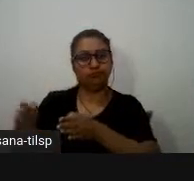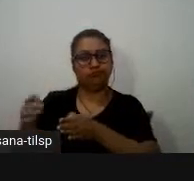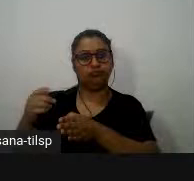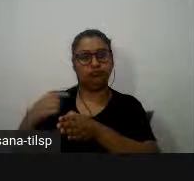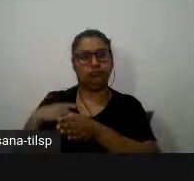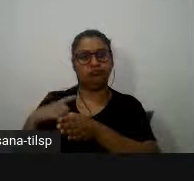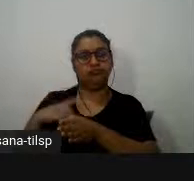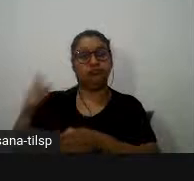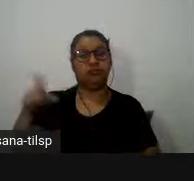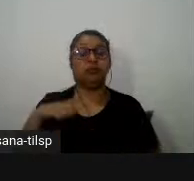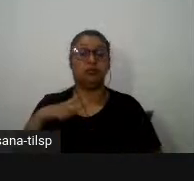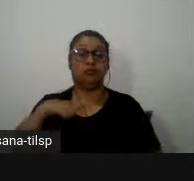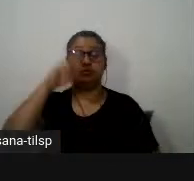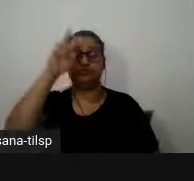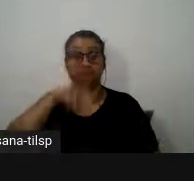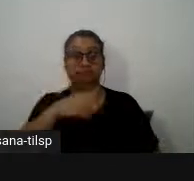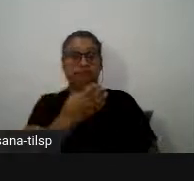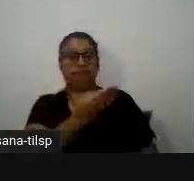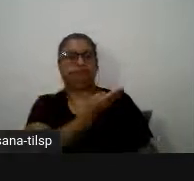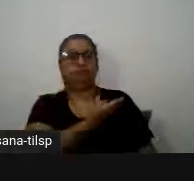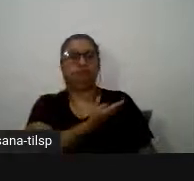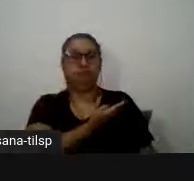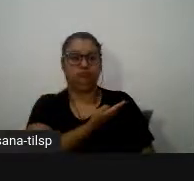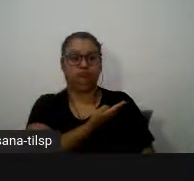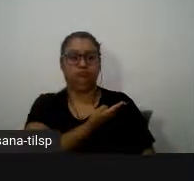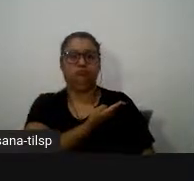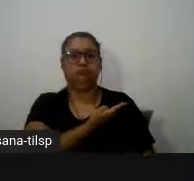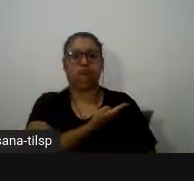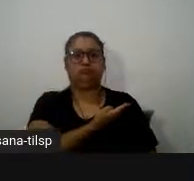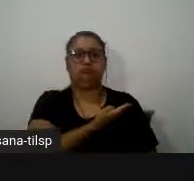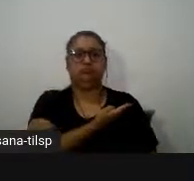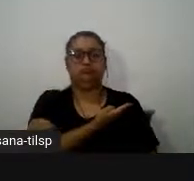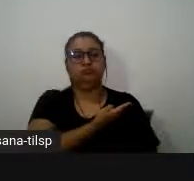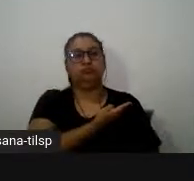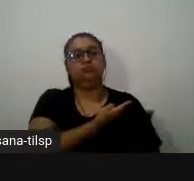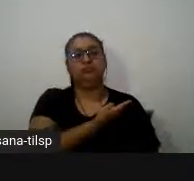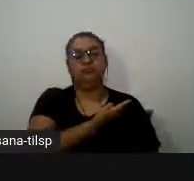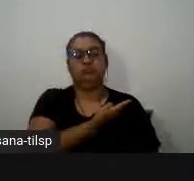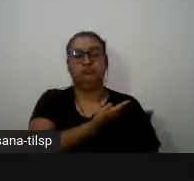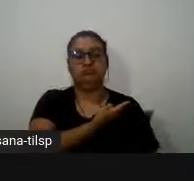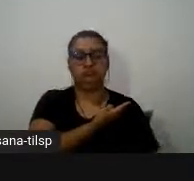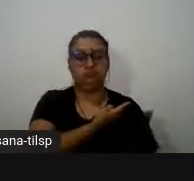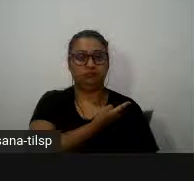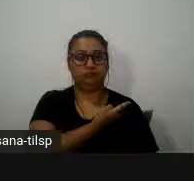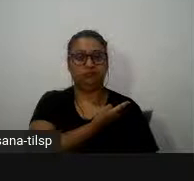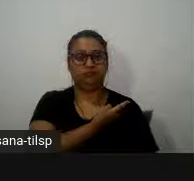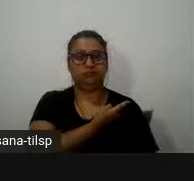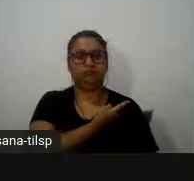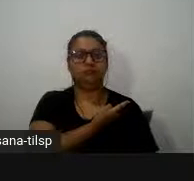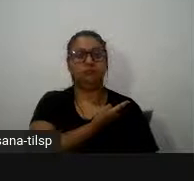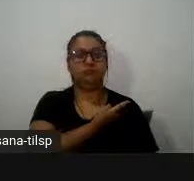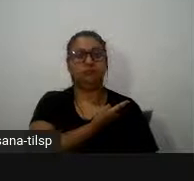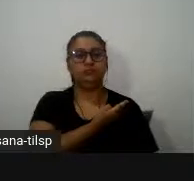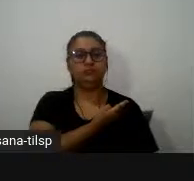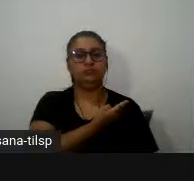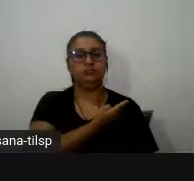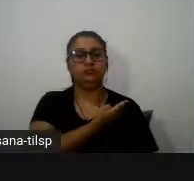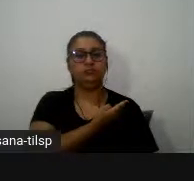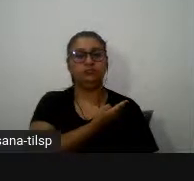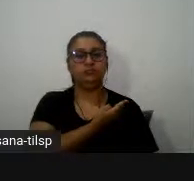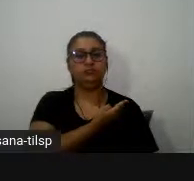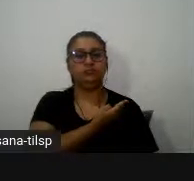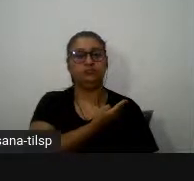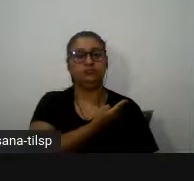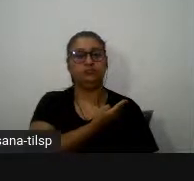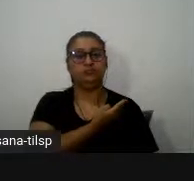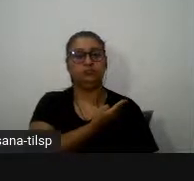podemos ler o seguinte as nebulosas constituídas por gases e poeiras contraem-se e a temperatura aumenta dando origem às